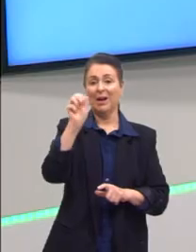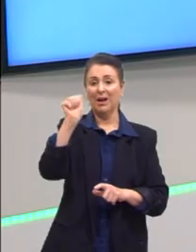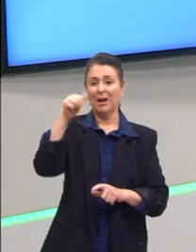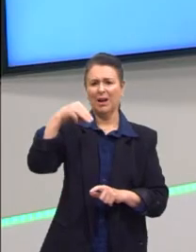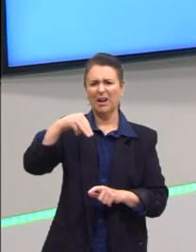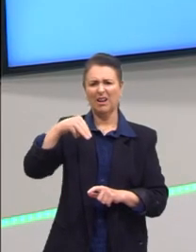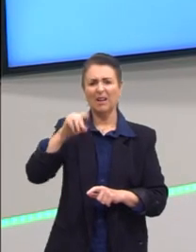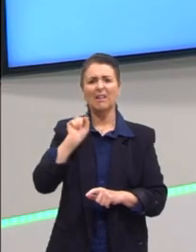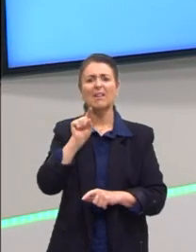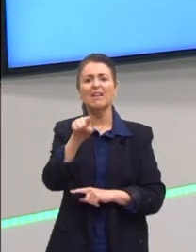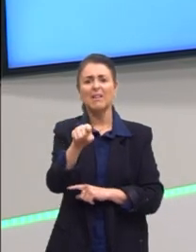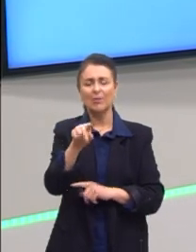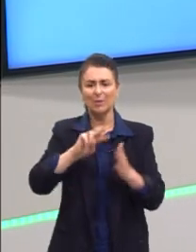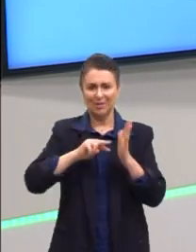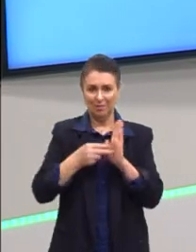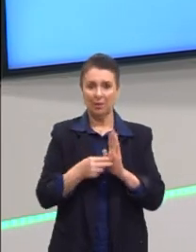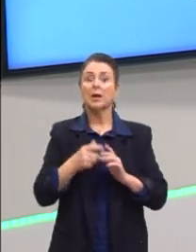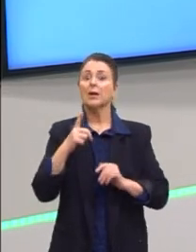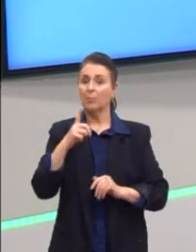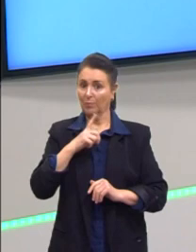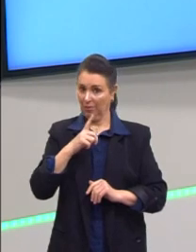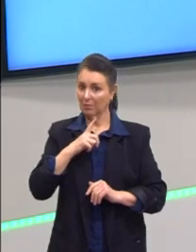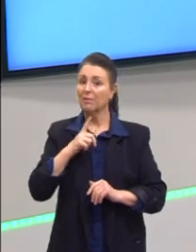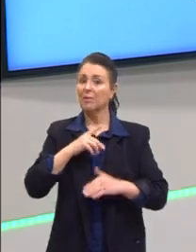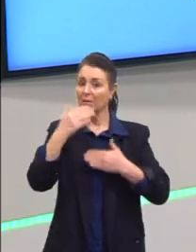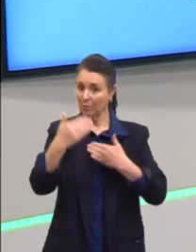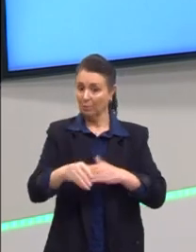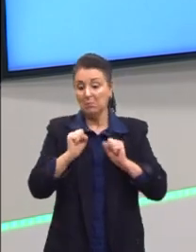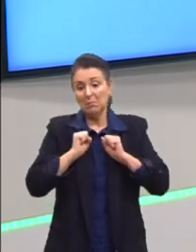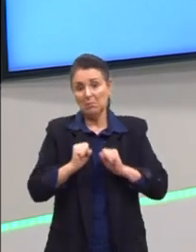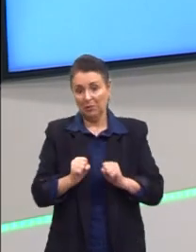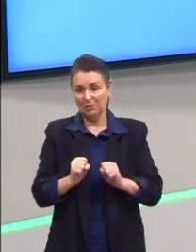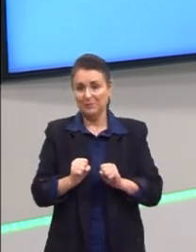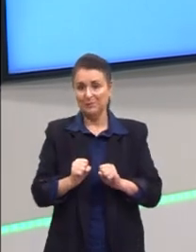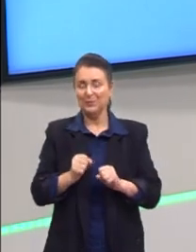colocado aí na nossa provinha. Meninos e meninas, vamos passar mais um aqui.